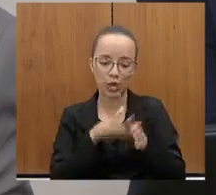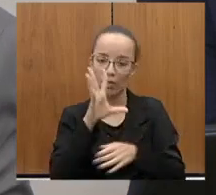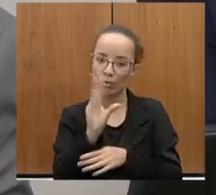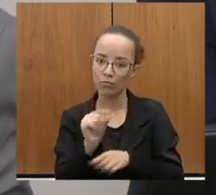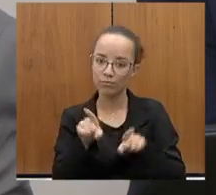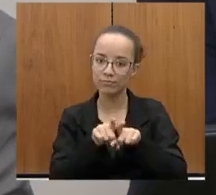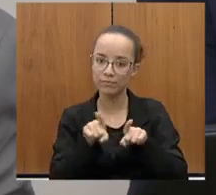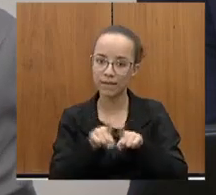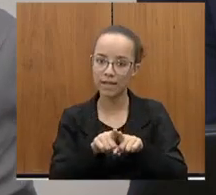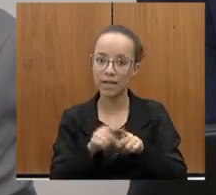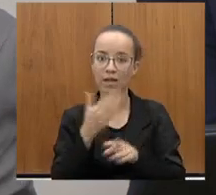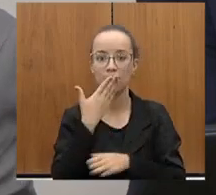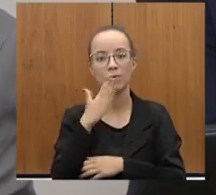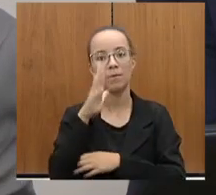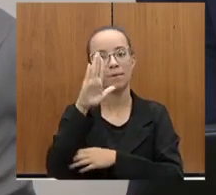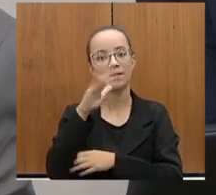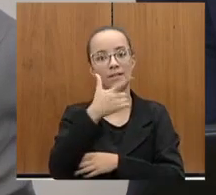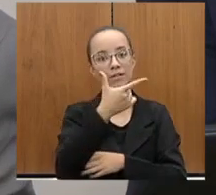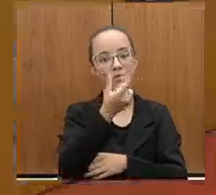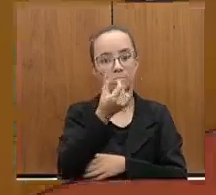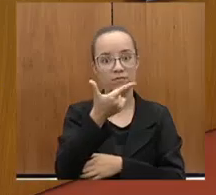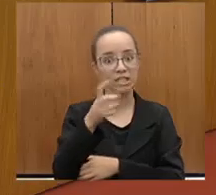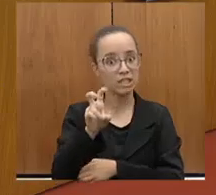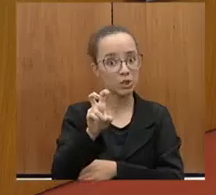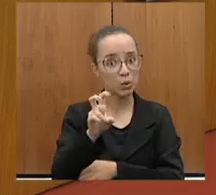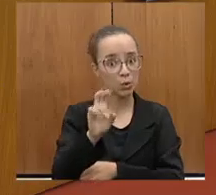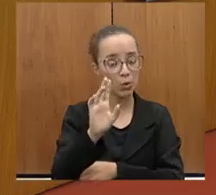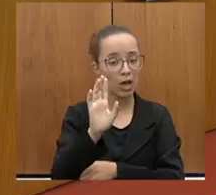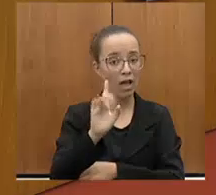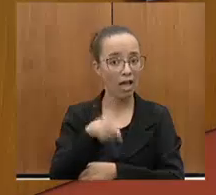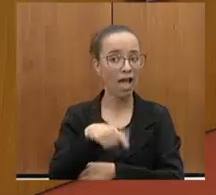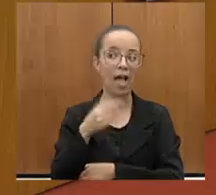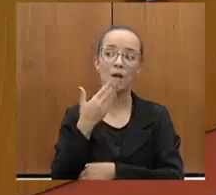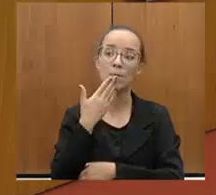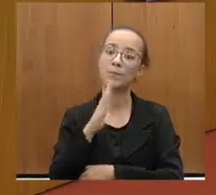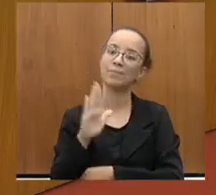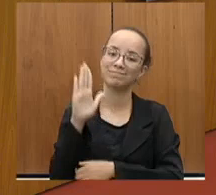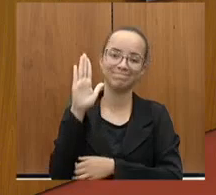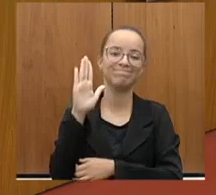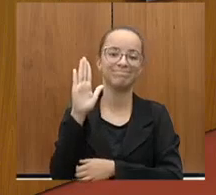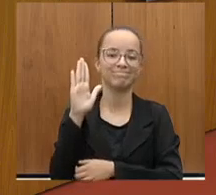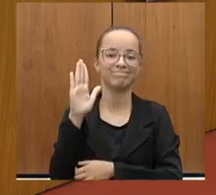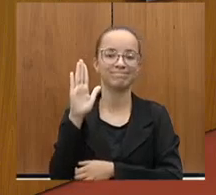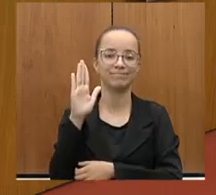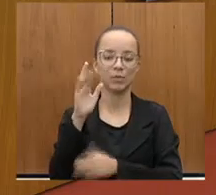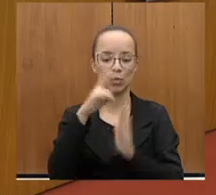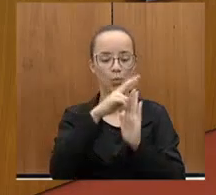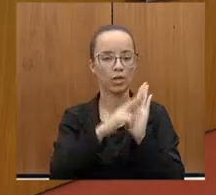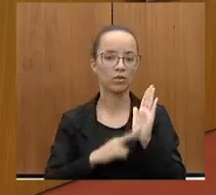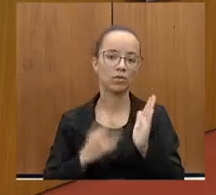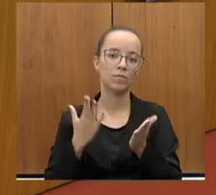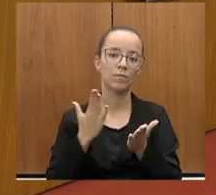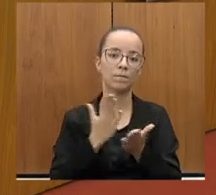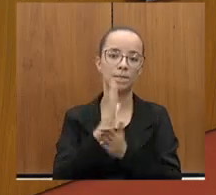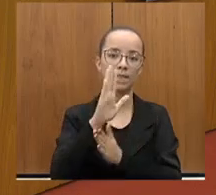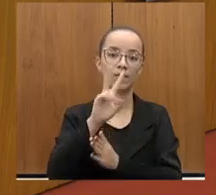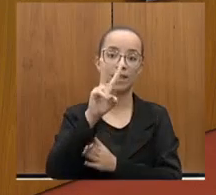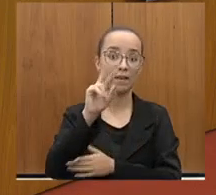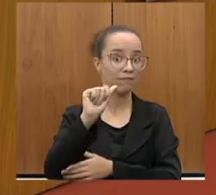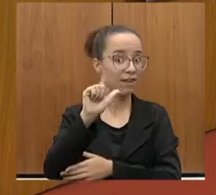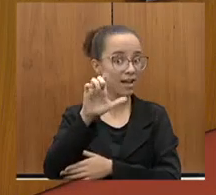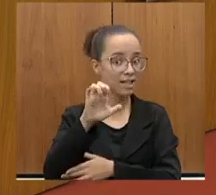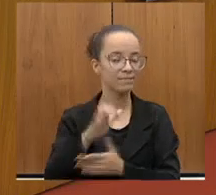A promessa é 2025, não é? essa promessa no relatório aprovado da Vale.